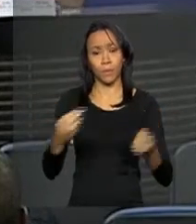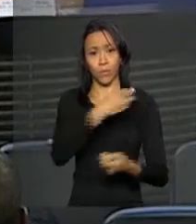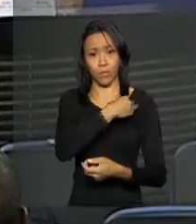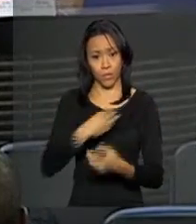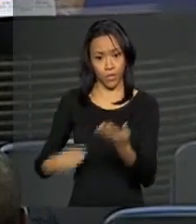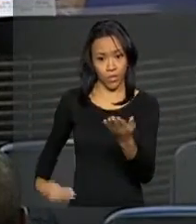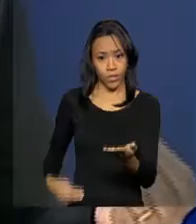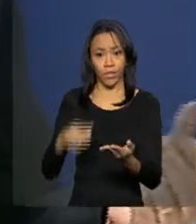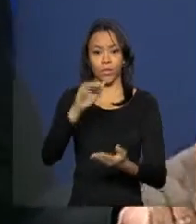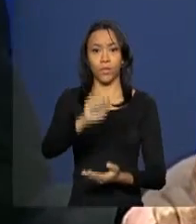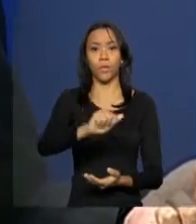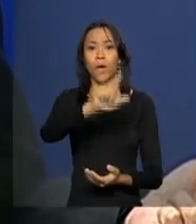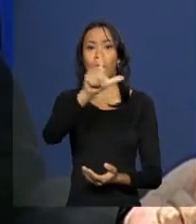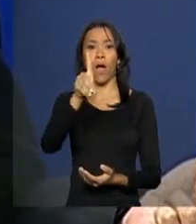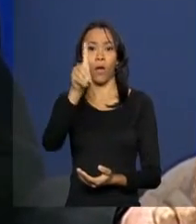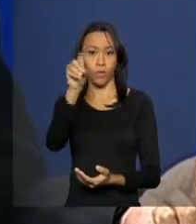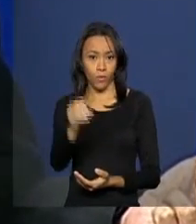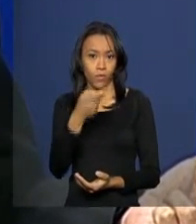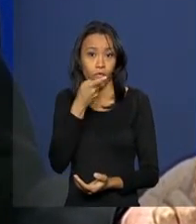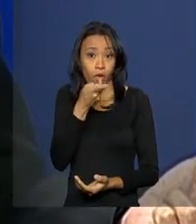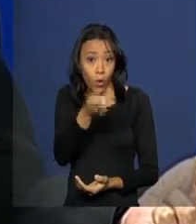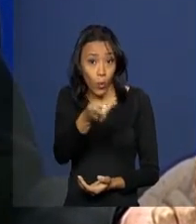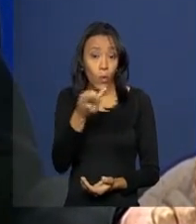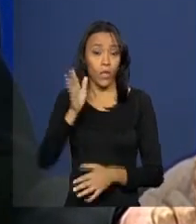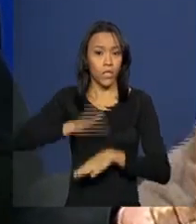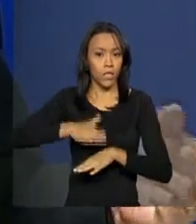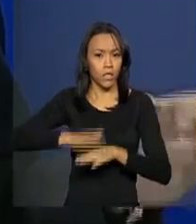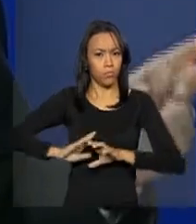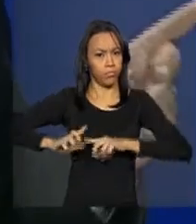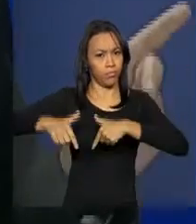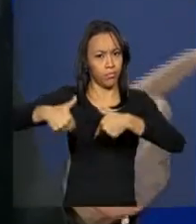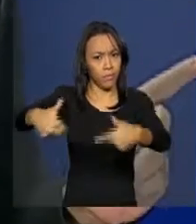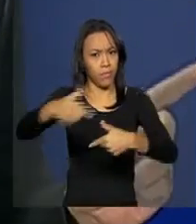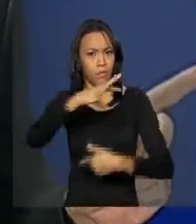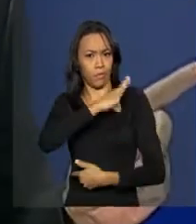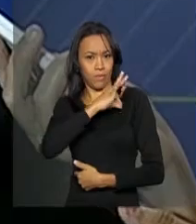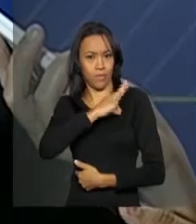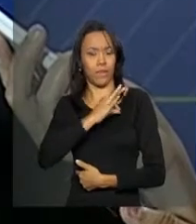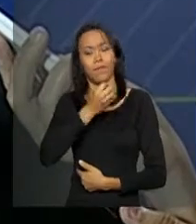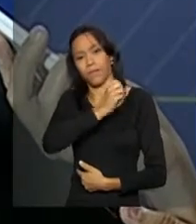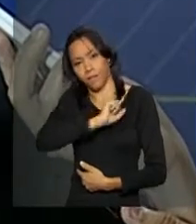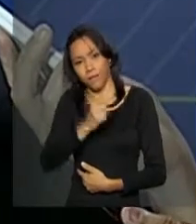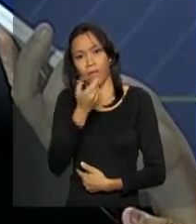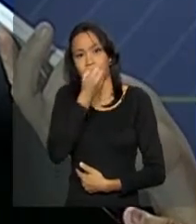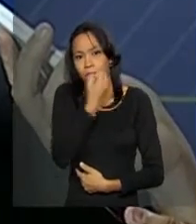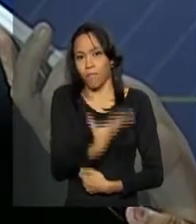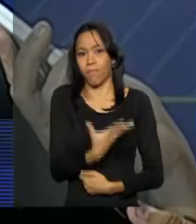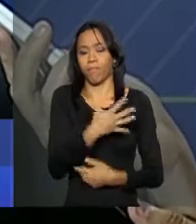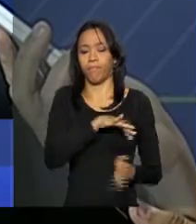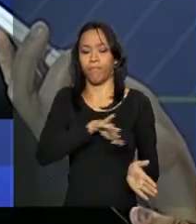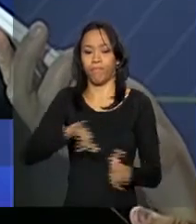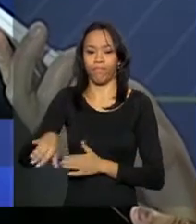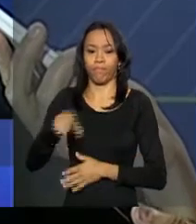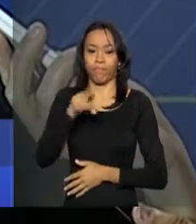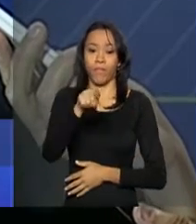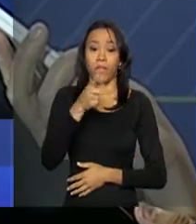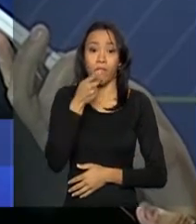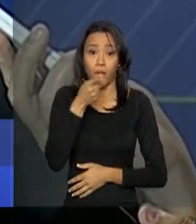Defesa, Aldo Rebelo, disse que a ação dos militares em grandes eventos é clara. A atividade de